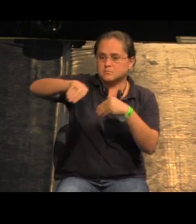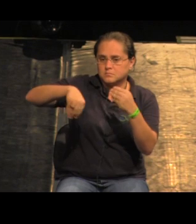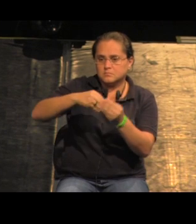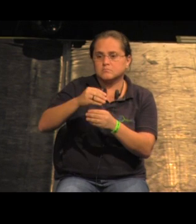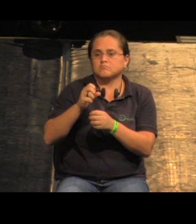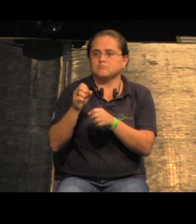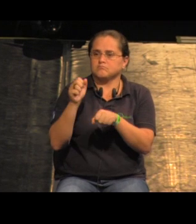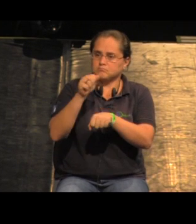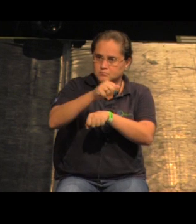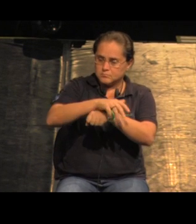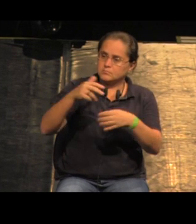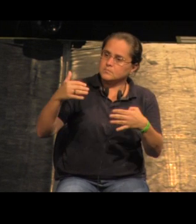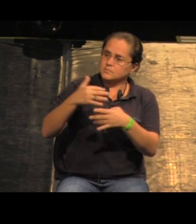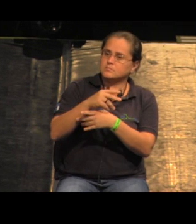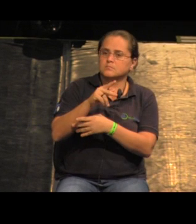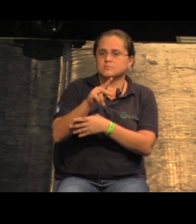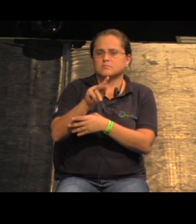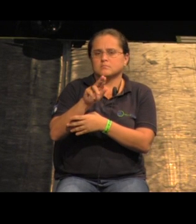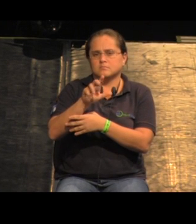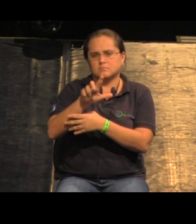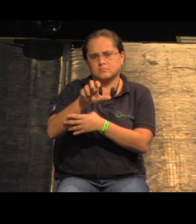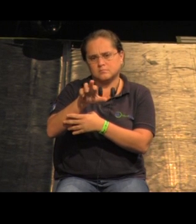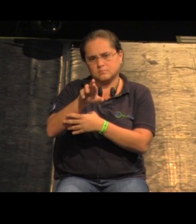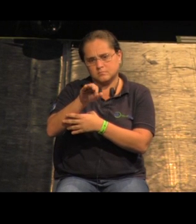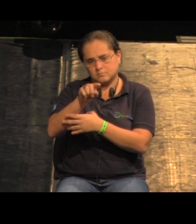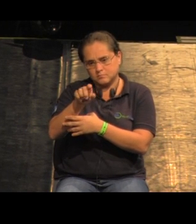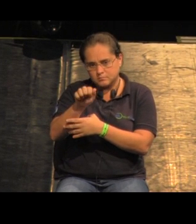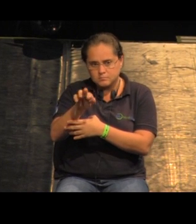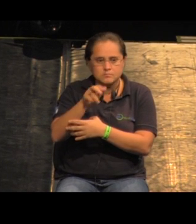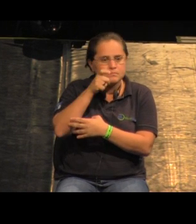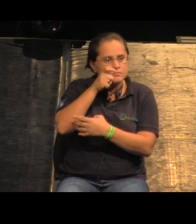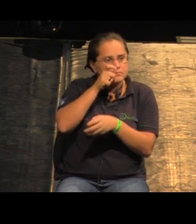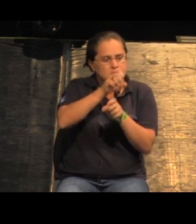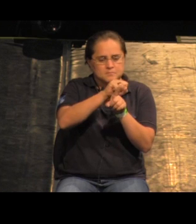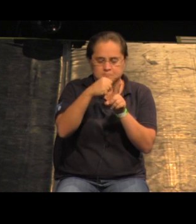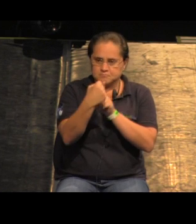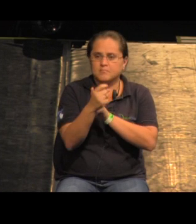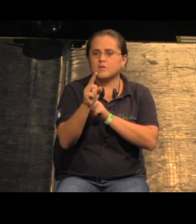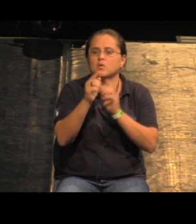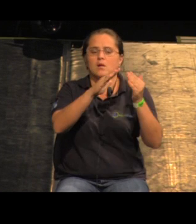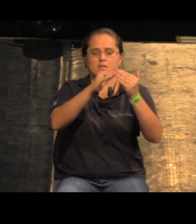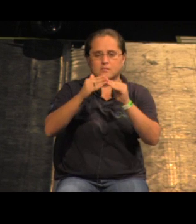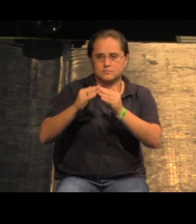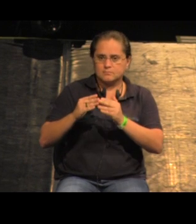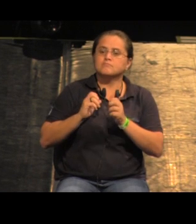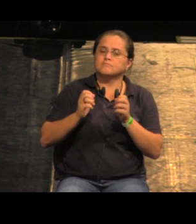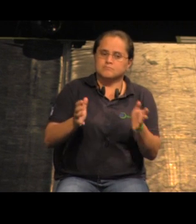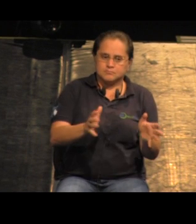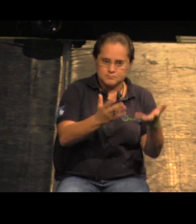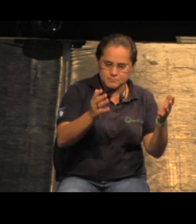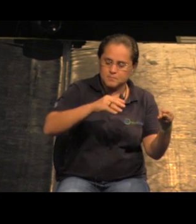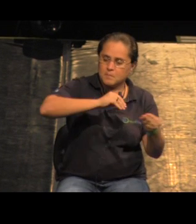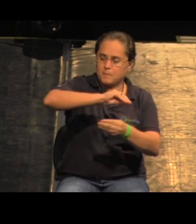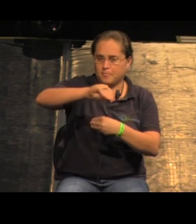objetivo é se inserir na cidade pulverizar esses projetos de interesse social para não formar o gueto e promover um mix